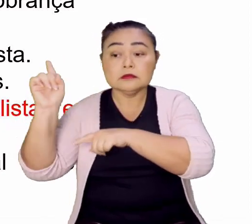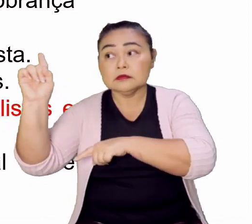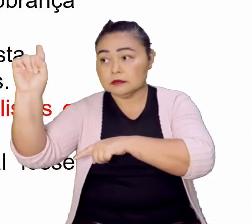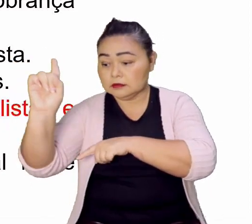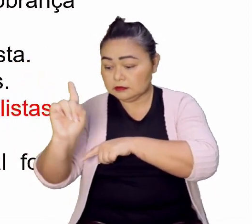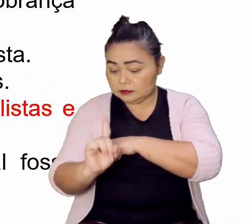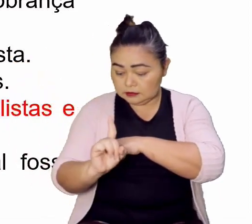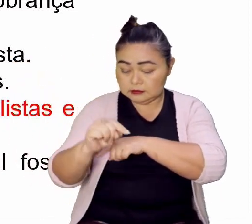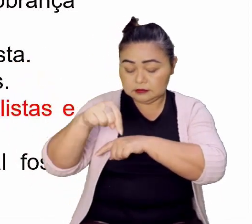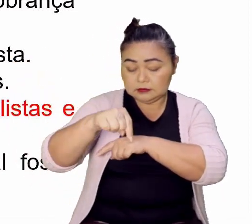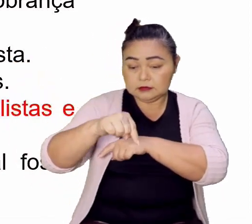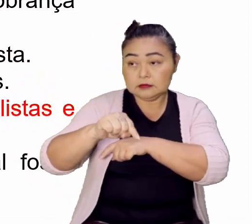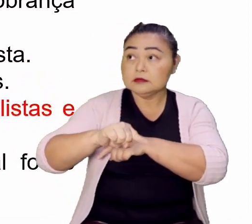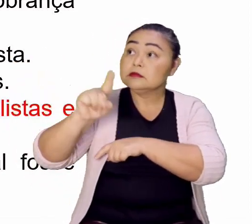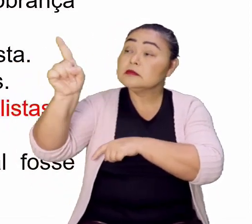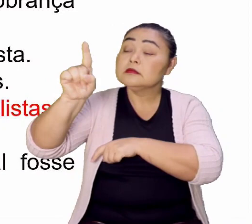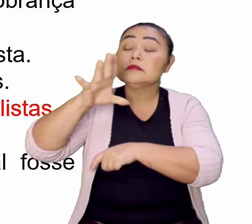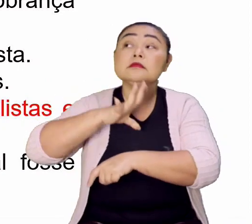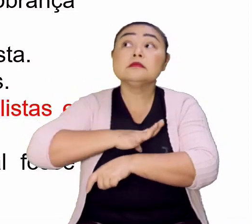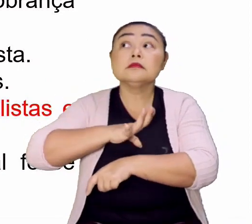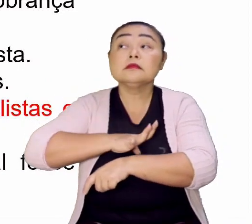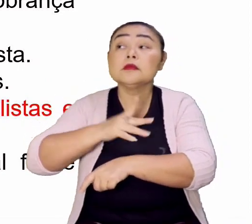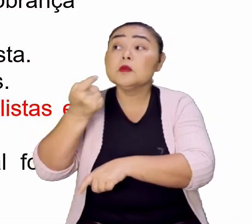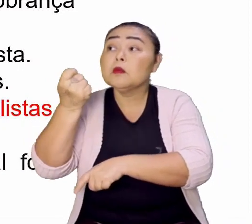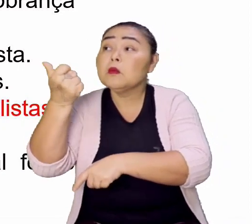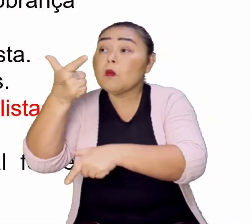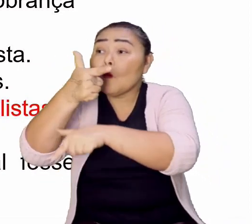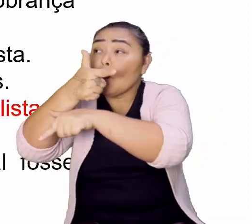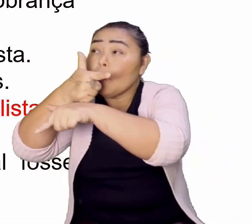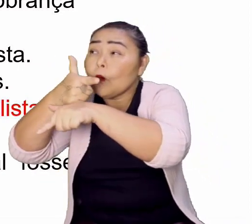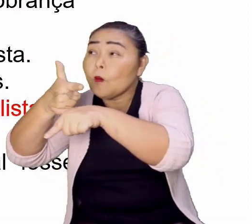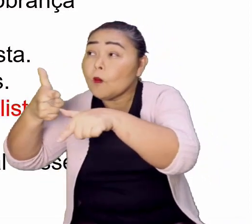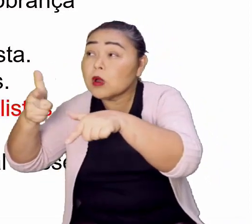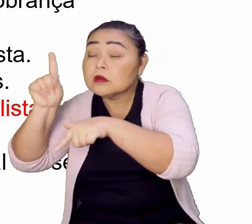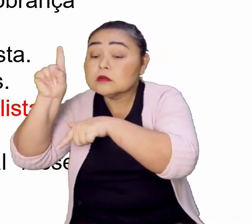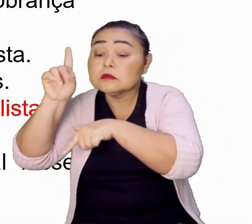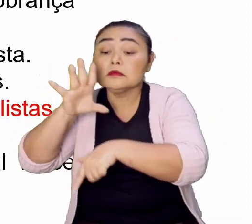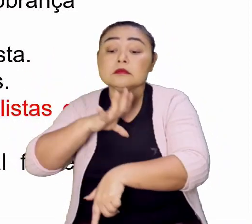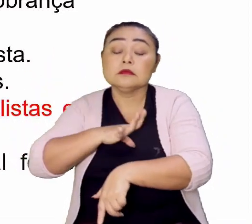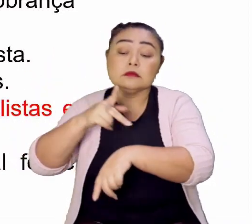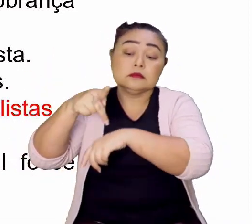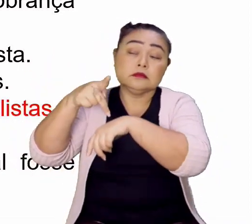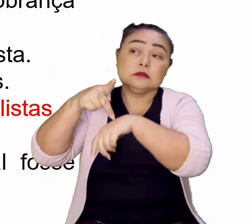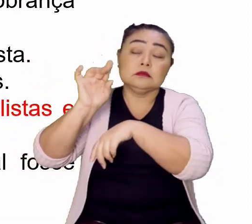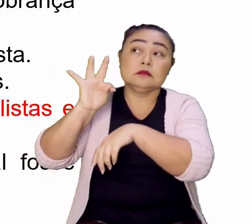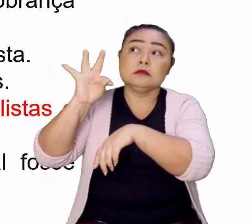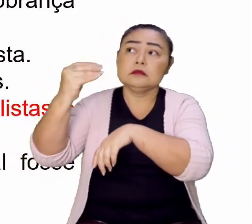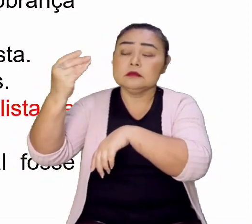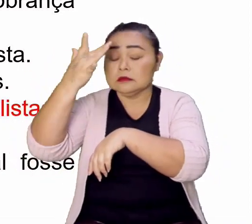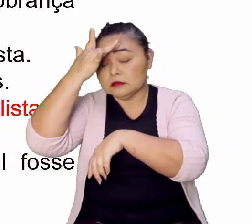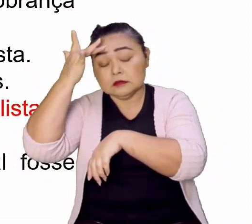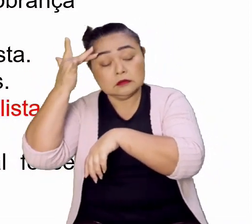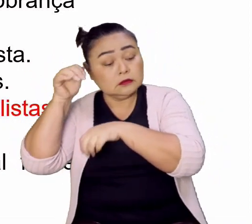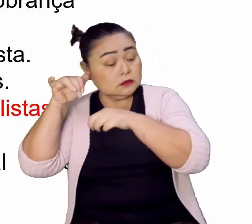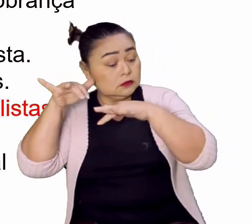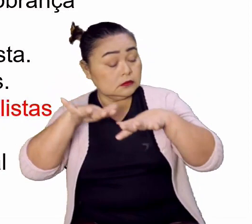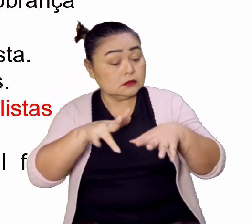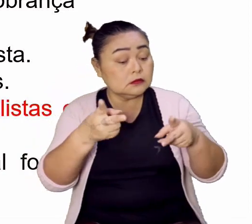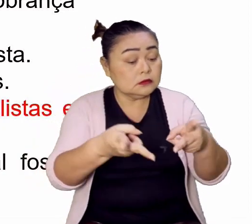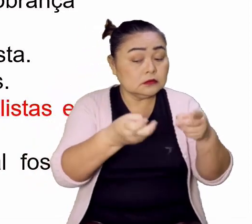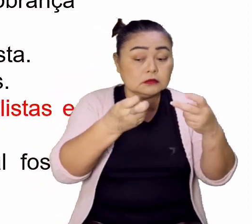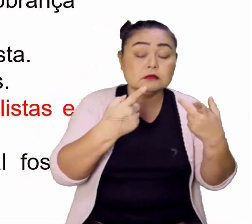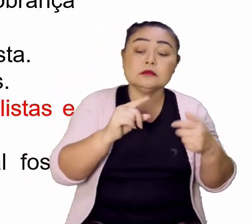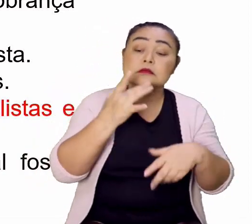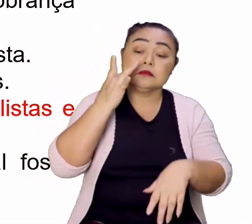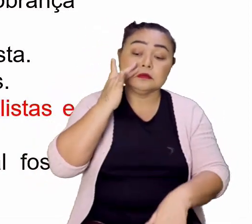Portugal quase se esvaziou. Quase que virou uma cidade fantasma. Porque todos escreviam para cá para explorar o ouro, que